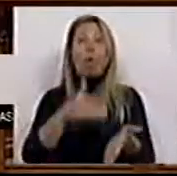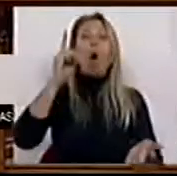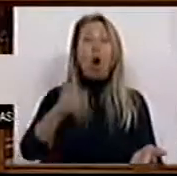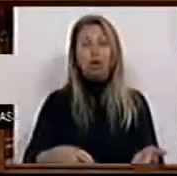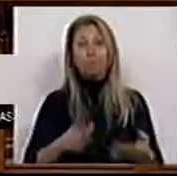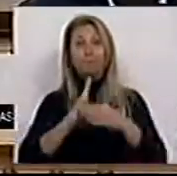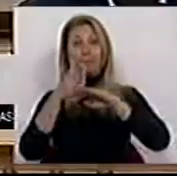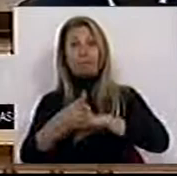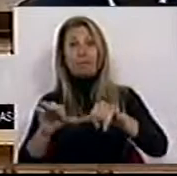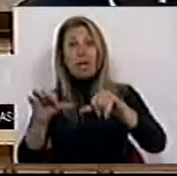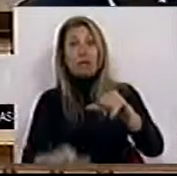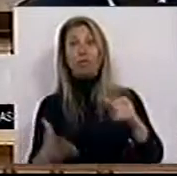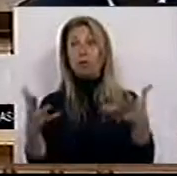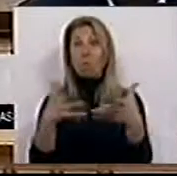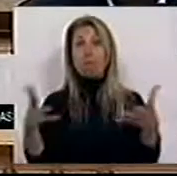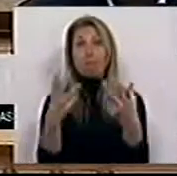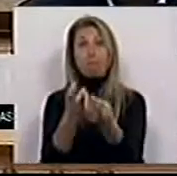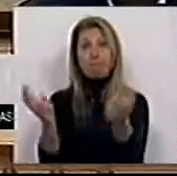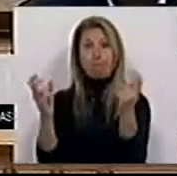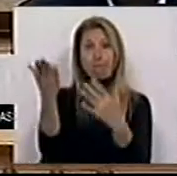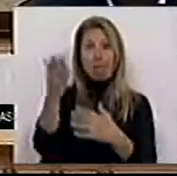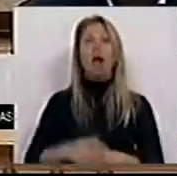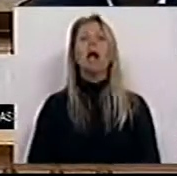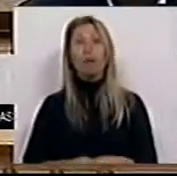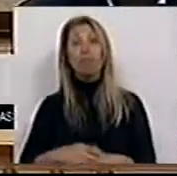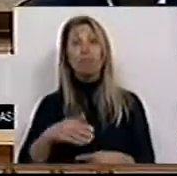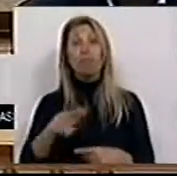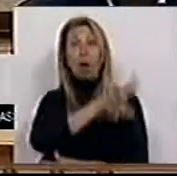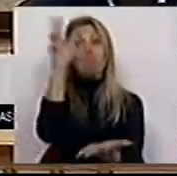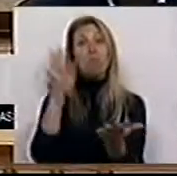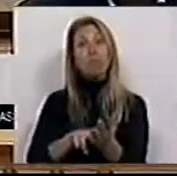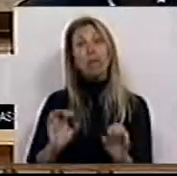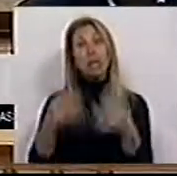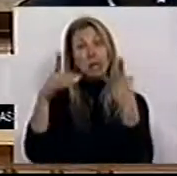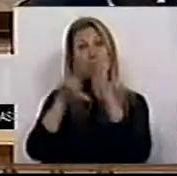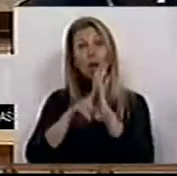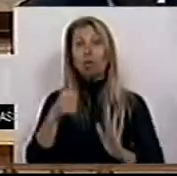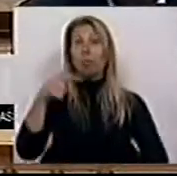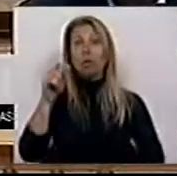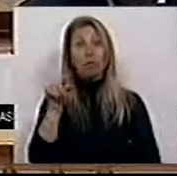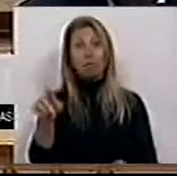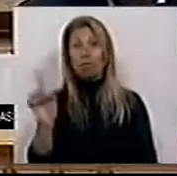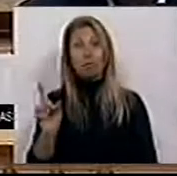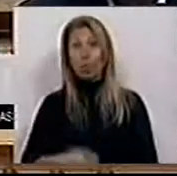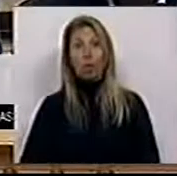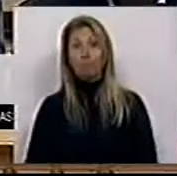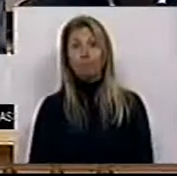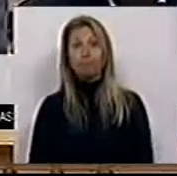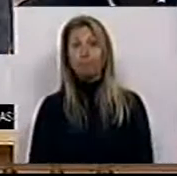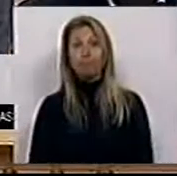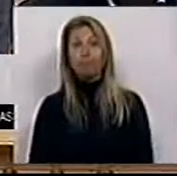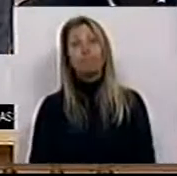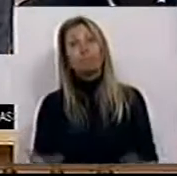bancadas da maioria iriam aprovar a iniciativa legislativa do Bloco de Esquerda, mas não é assim, mas não é assim.